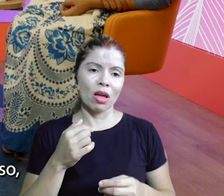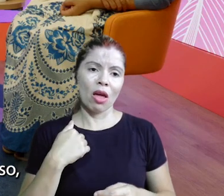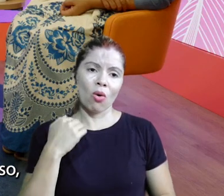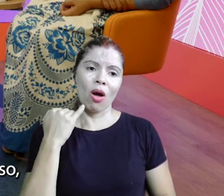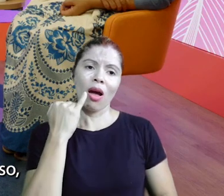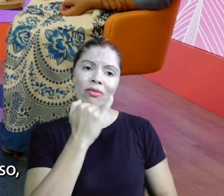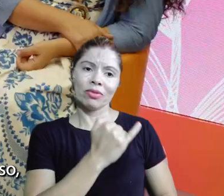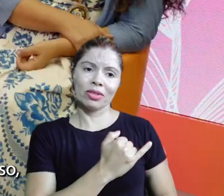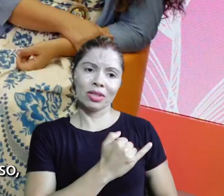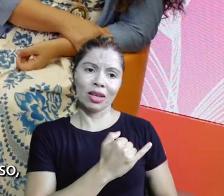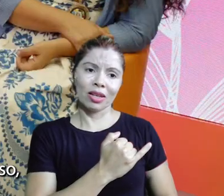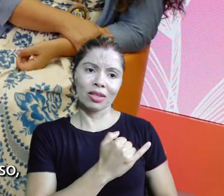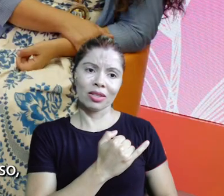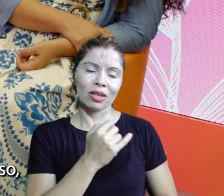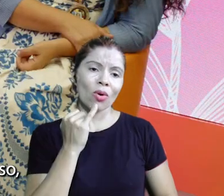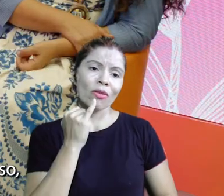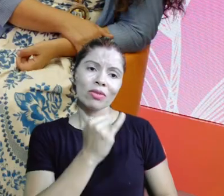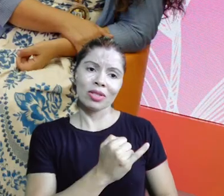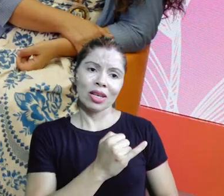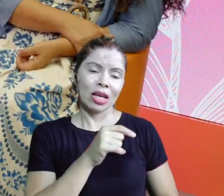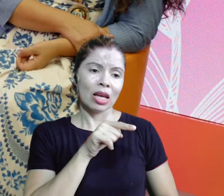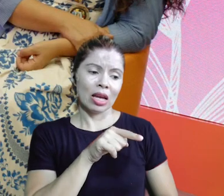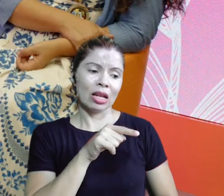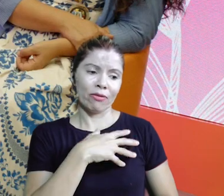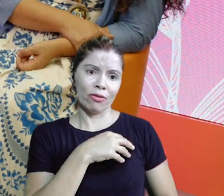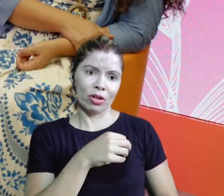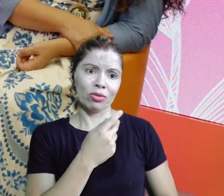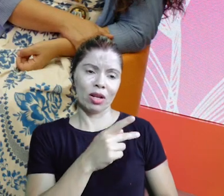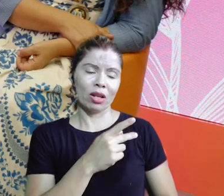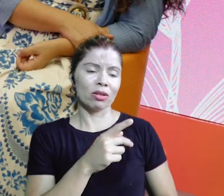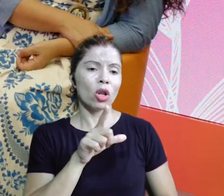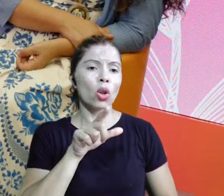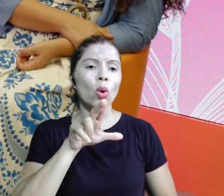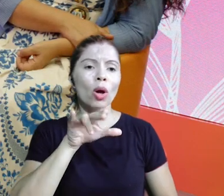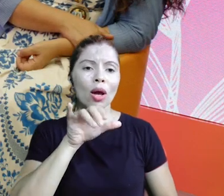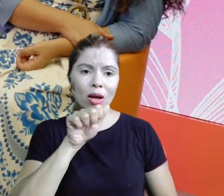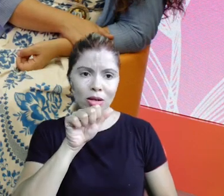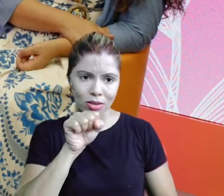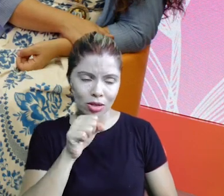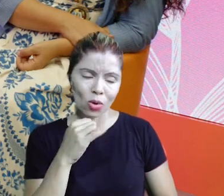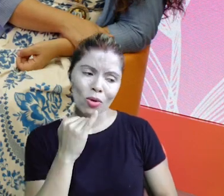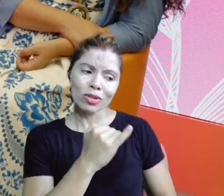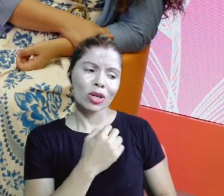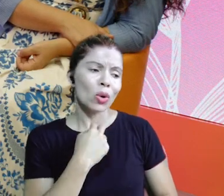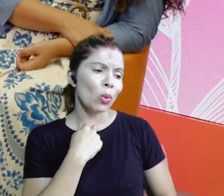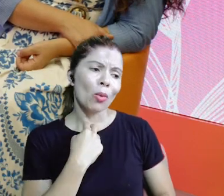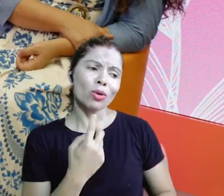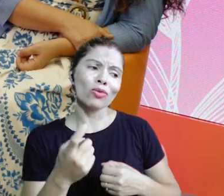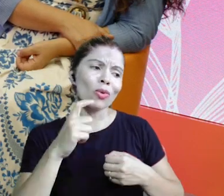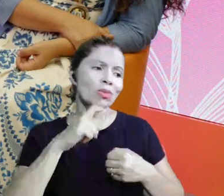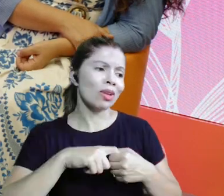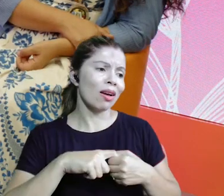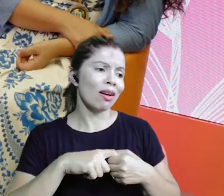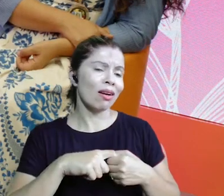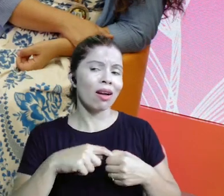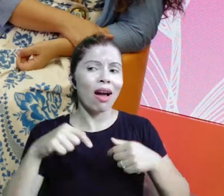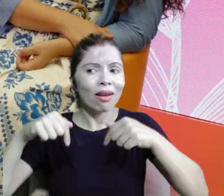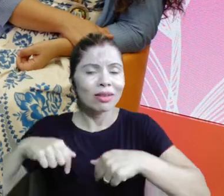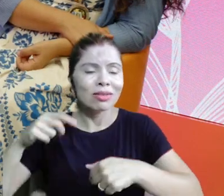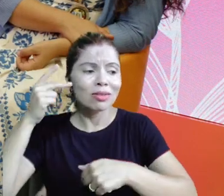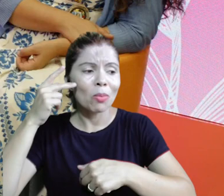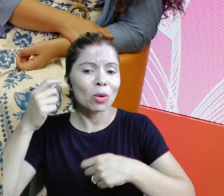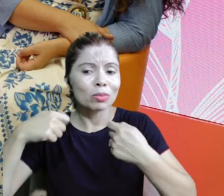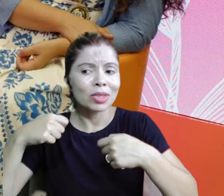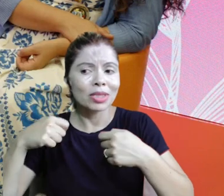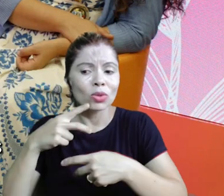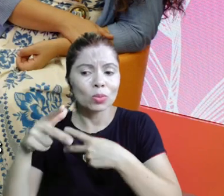assim, Lucas, eu não posso. Eu acabei de chegar em São Paulo, eu não consigo voltar. Mas, já fica também,